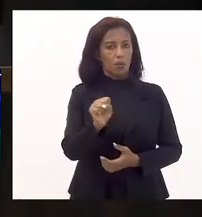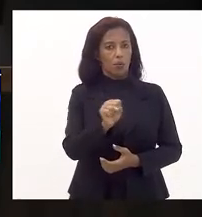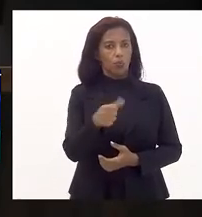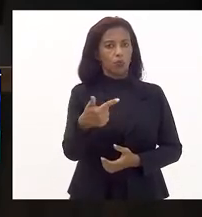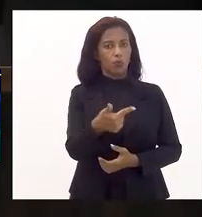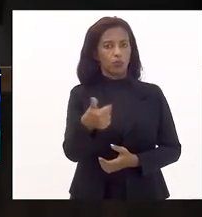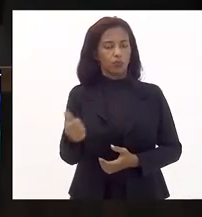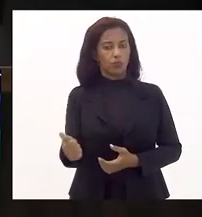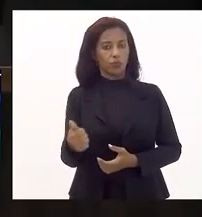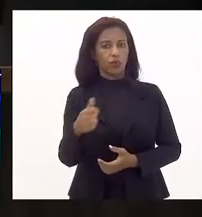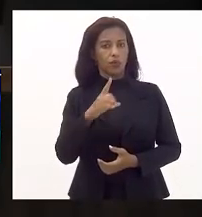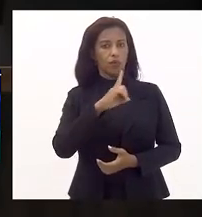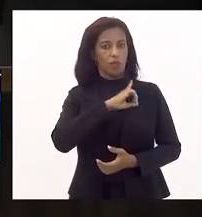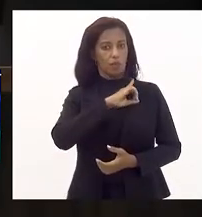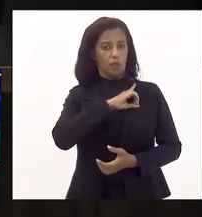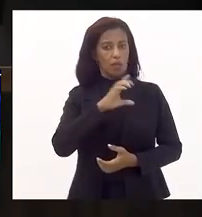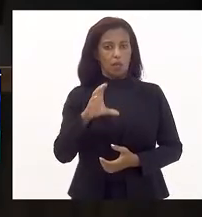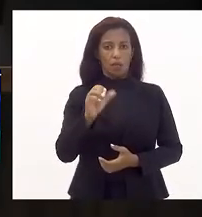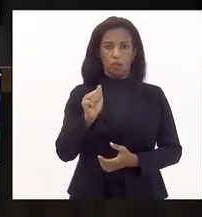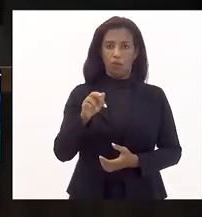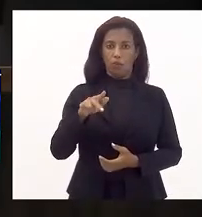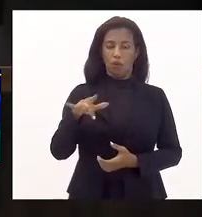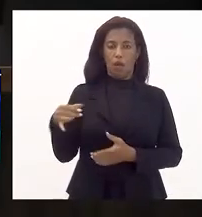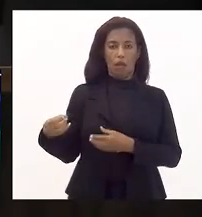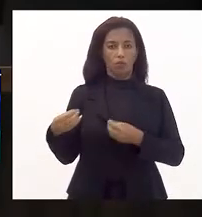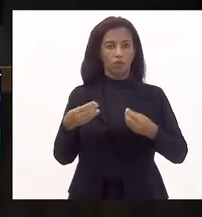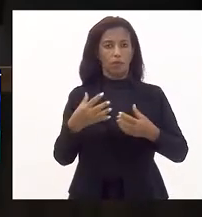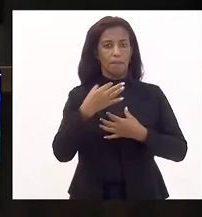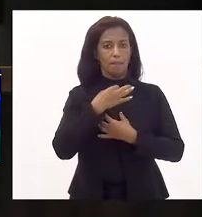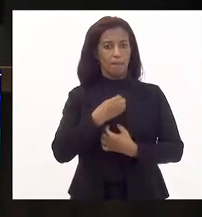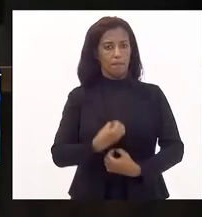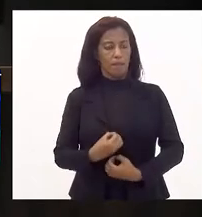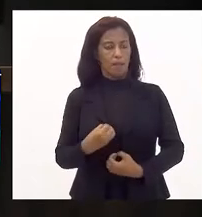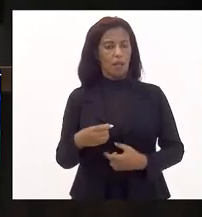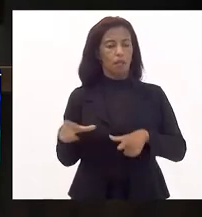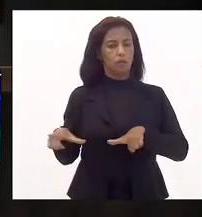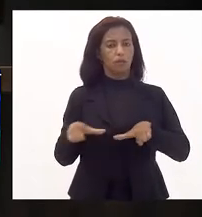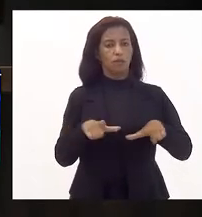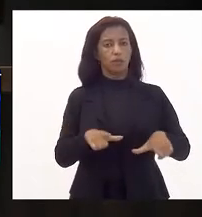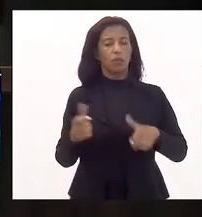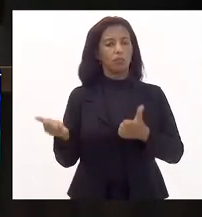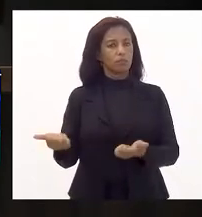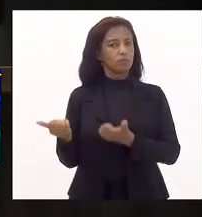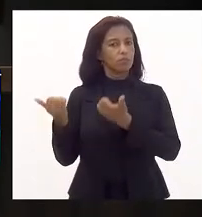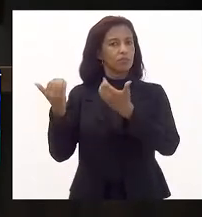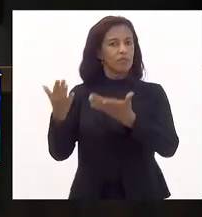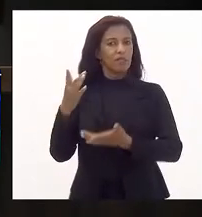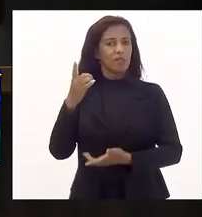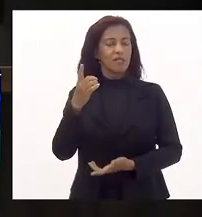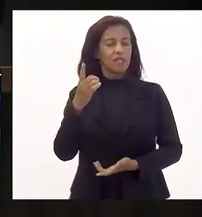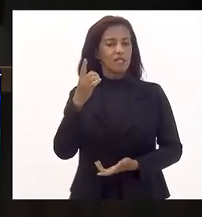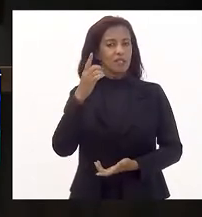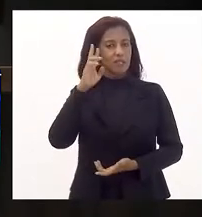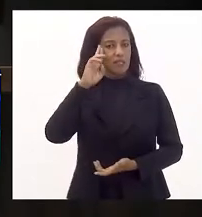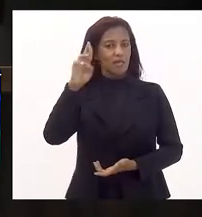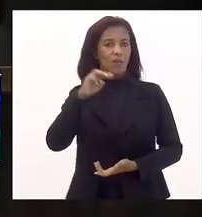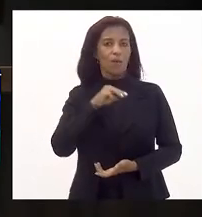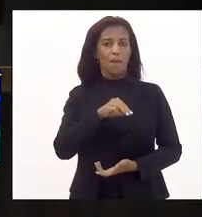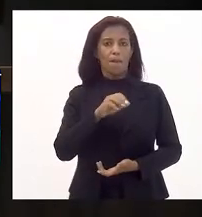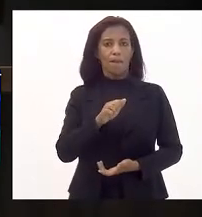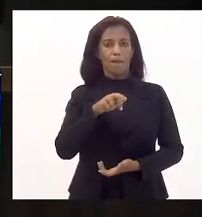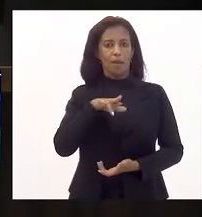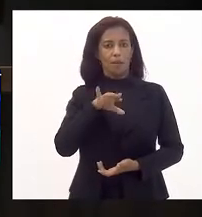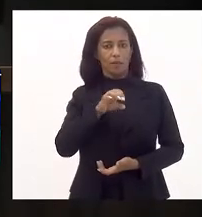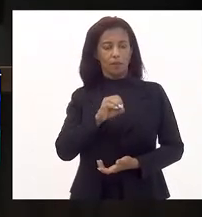de autoria do deputado Delegado Carlos Augusto. Concede medalha Tiradentes e respectivo diploma ao excelentíssimo senhor delegado da Polícia Marcelo José